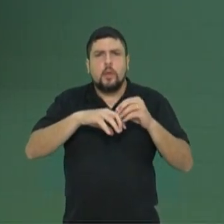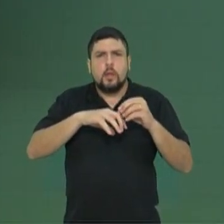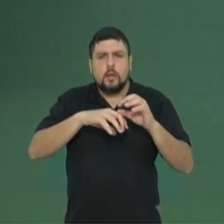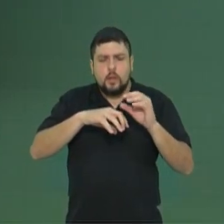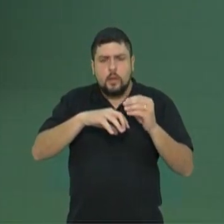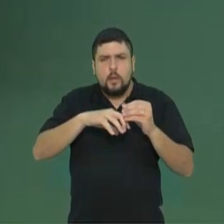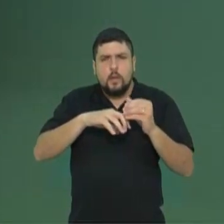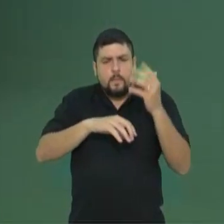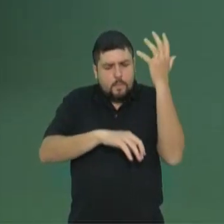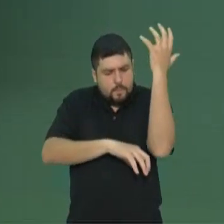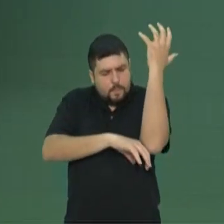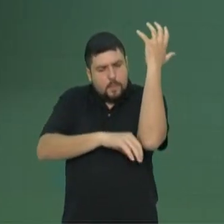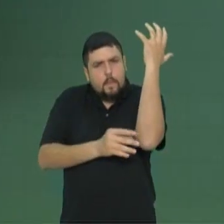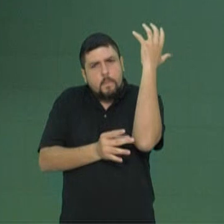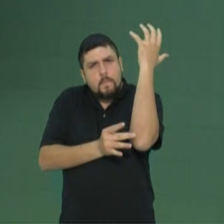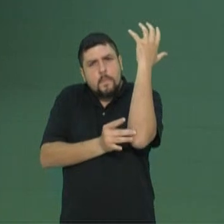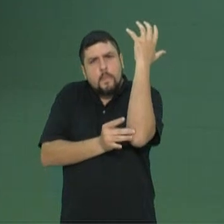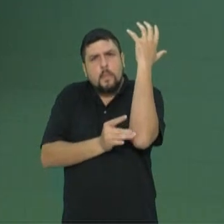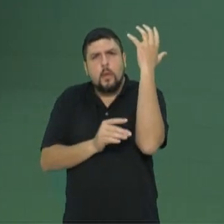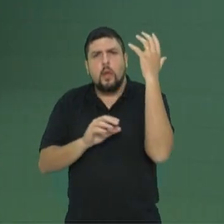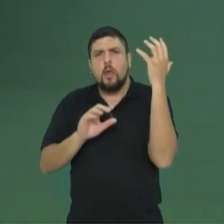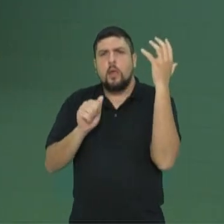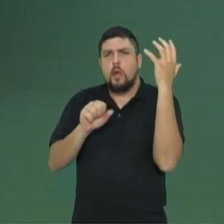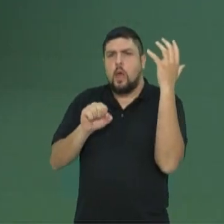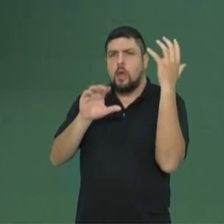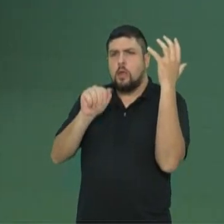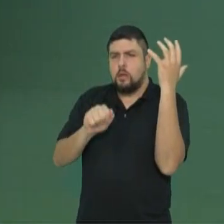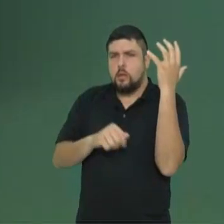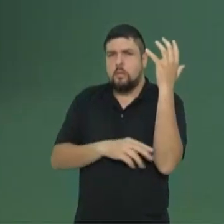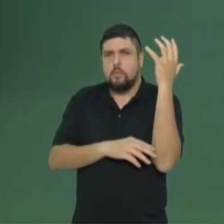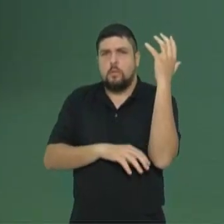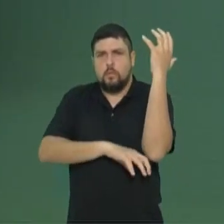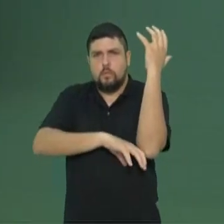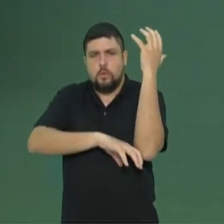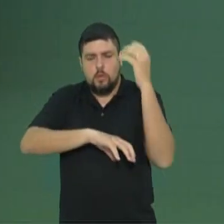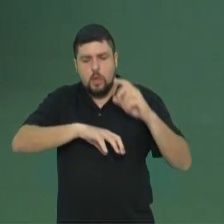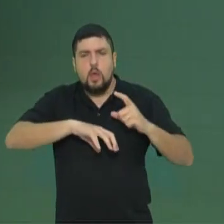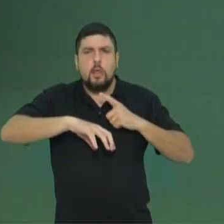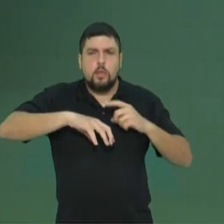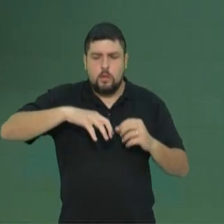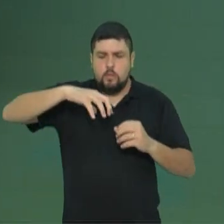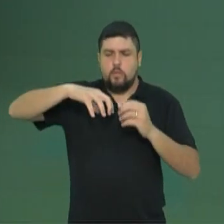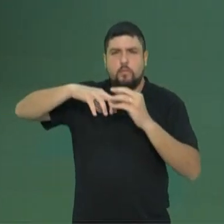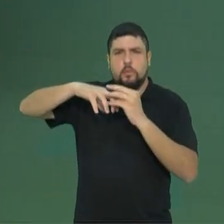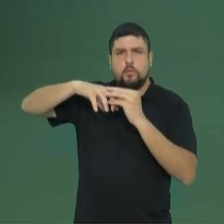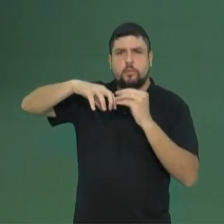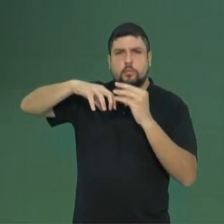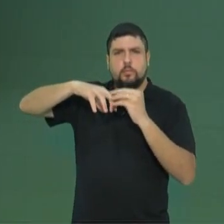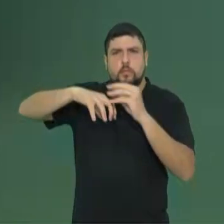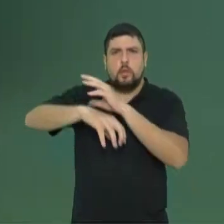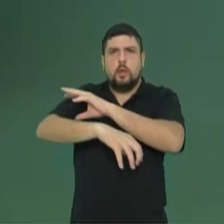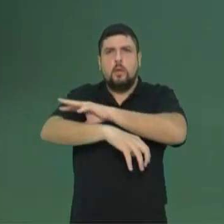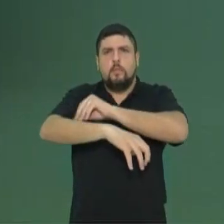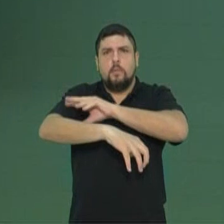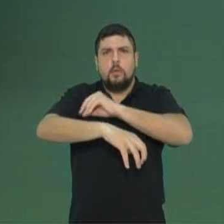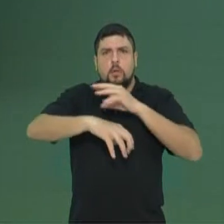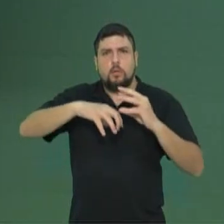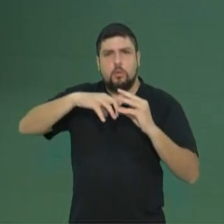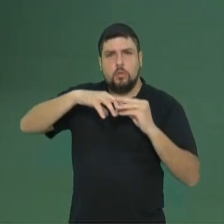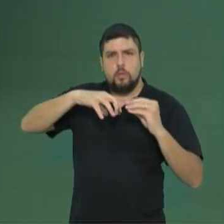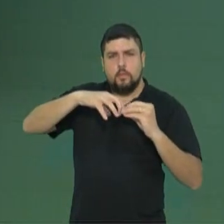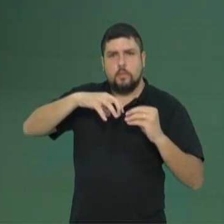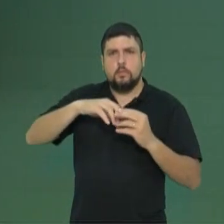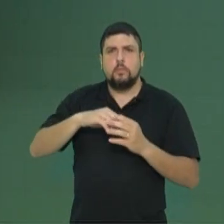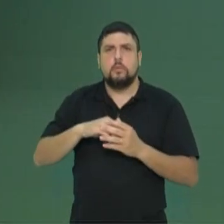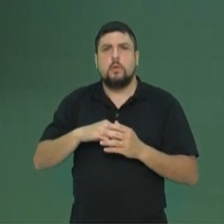perto do caule. Ou de ramificação. A zona pilífera, que é onde tem a absorção. A zona lisa, que é o